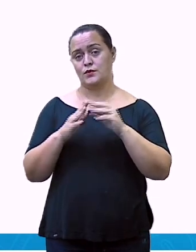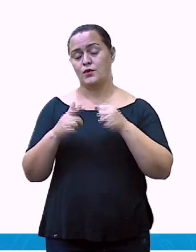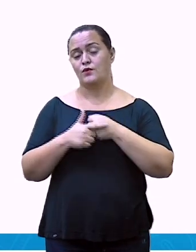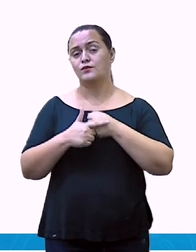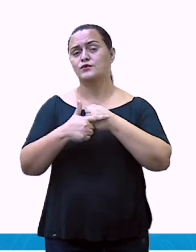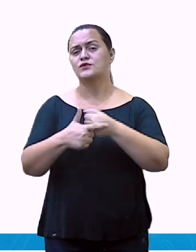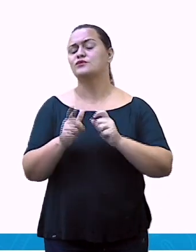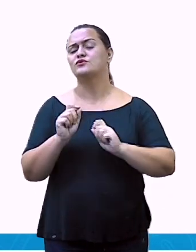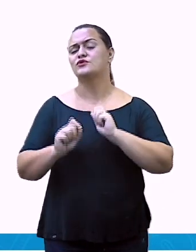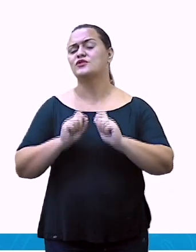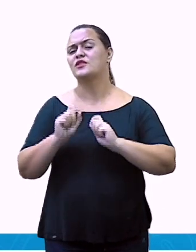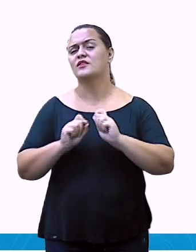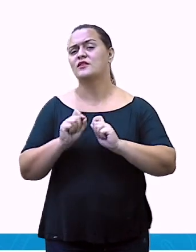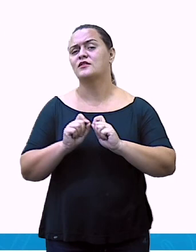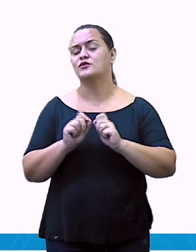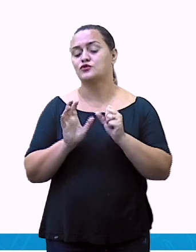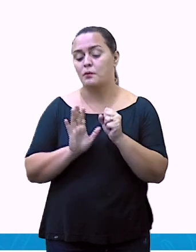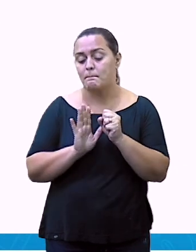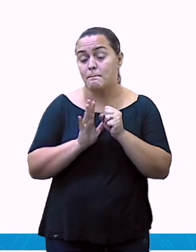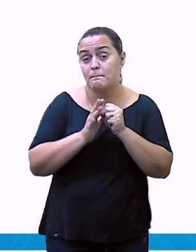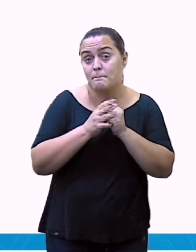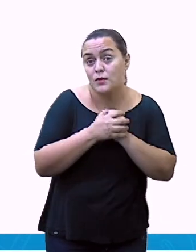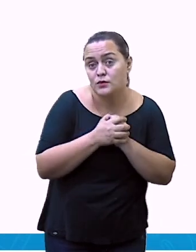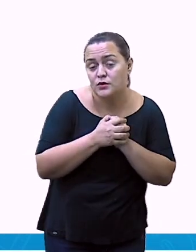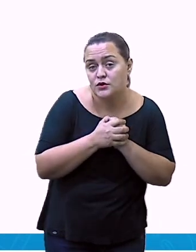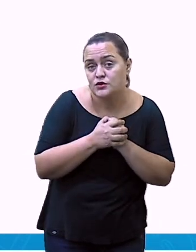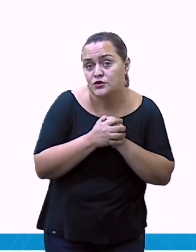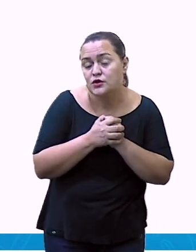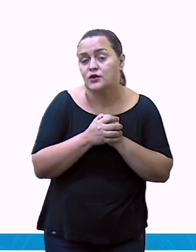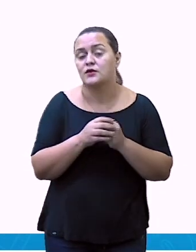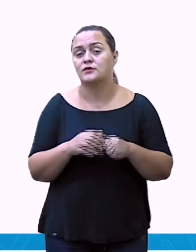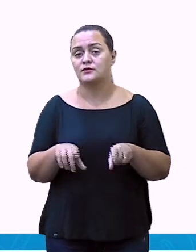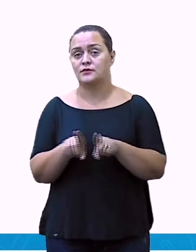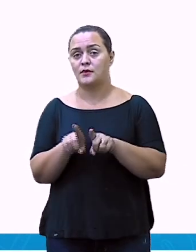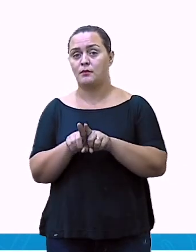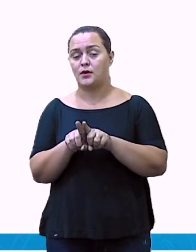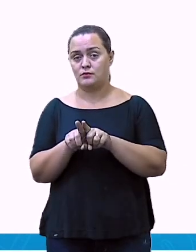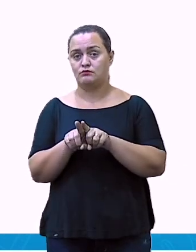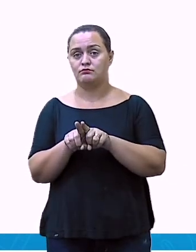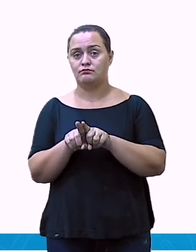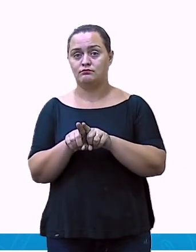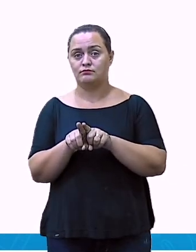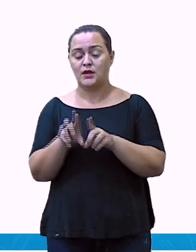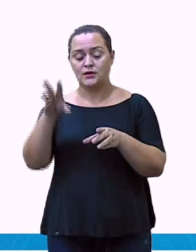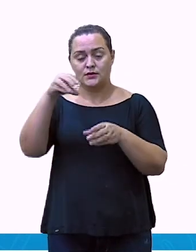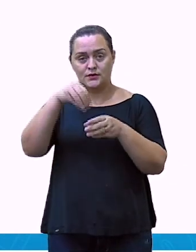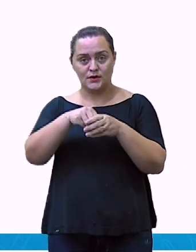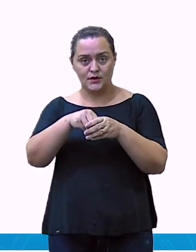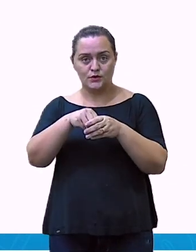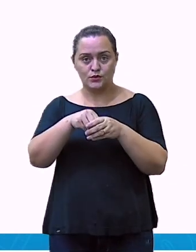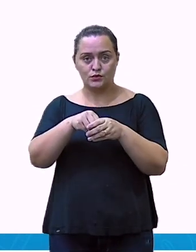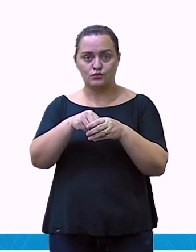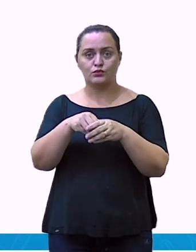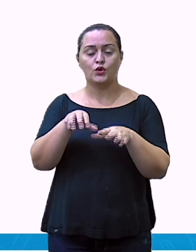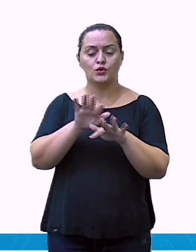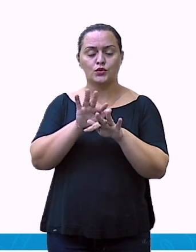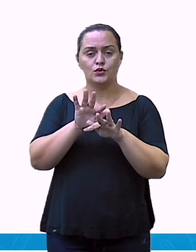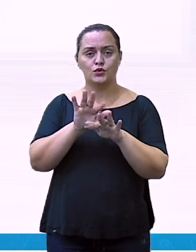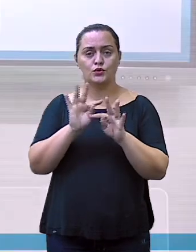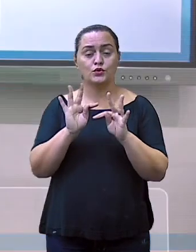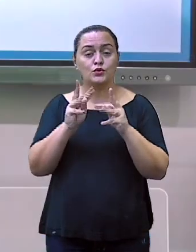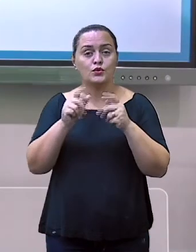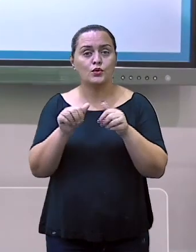proteger, dar conforto e segurança a toda a família. Exatamente.